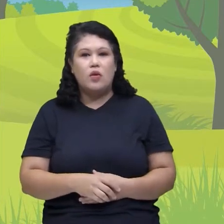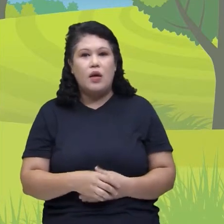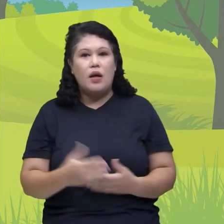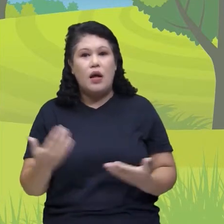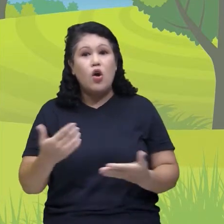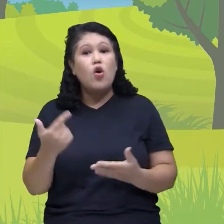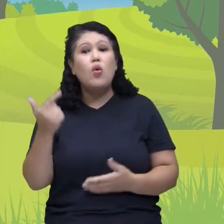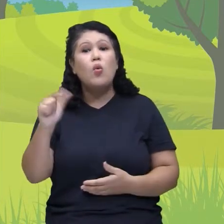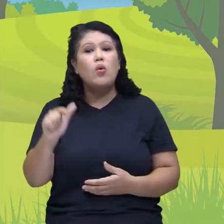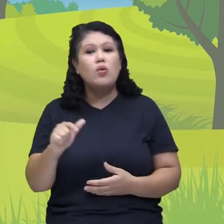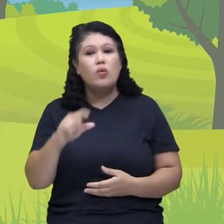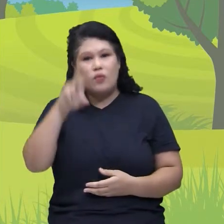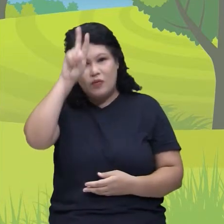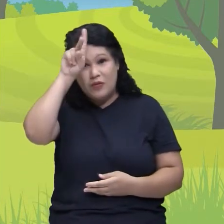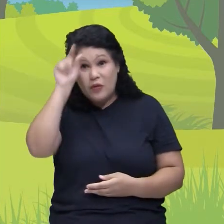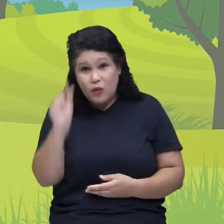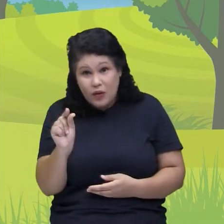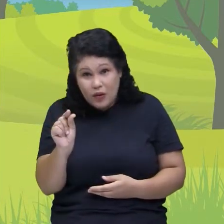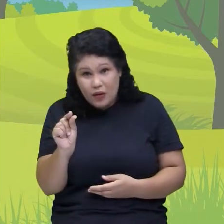próximo. Formiga!